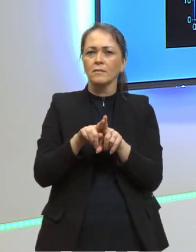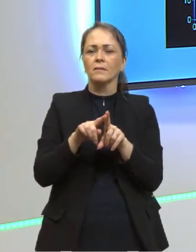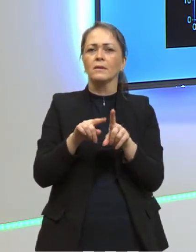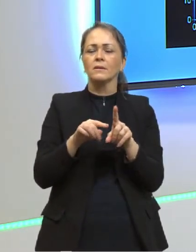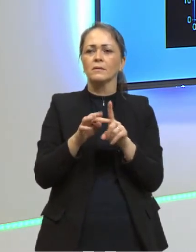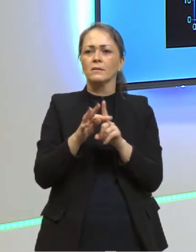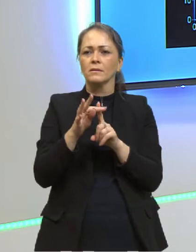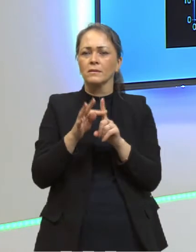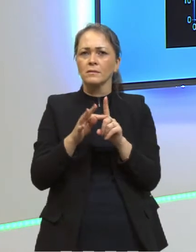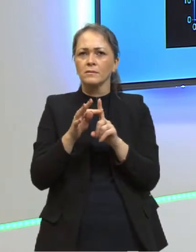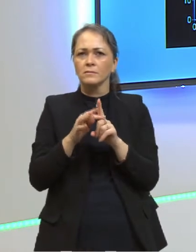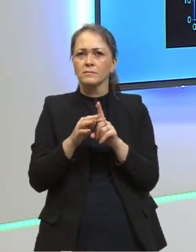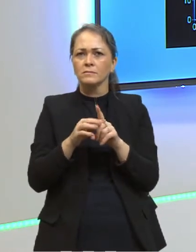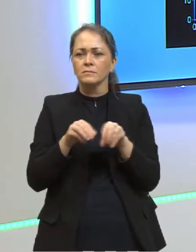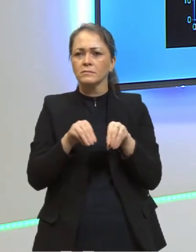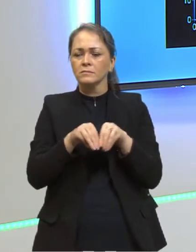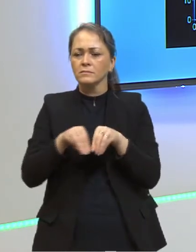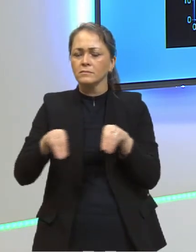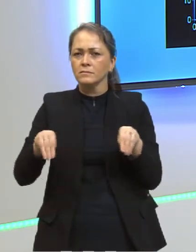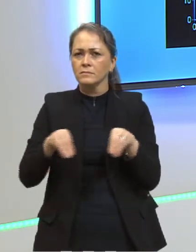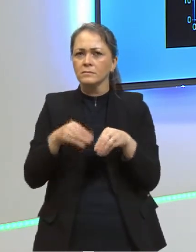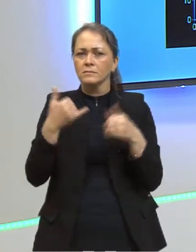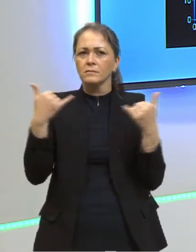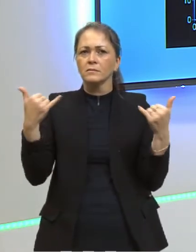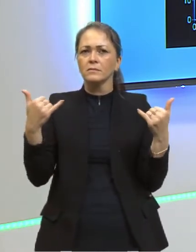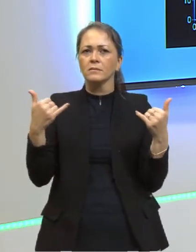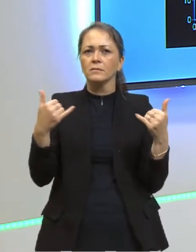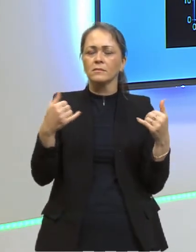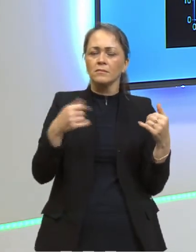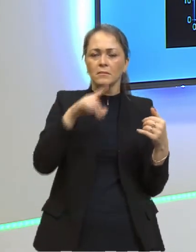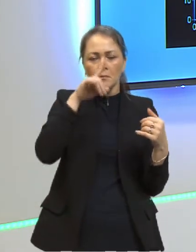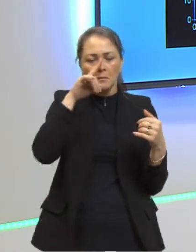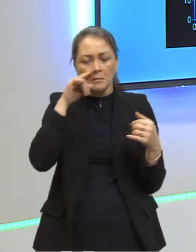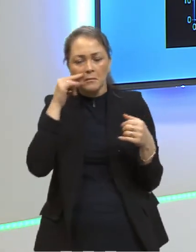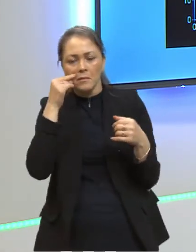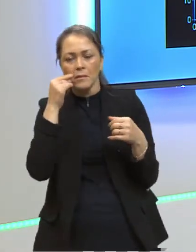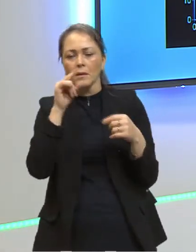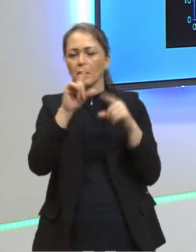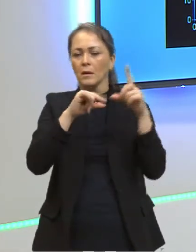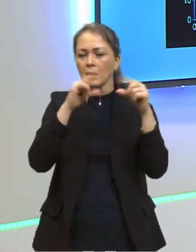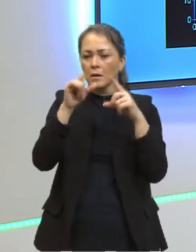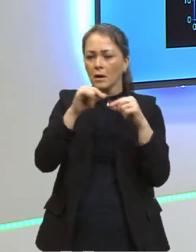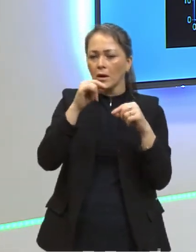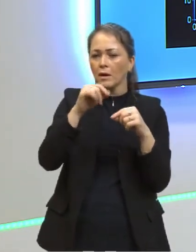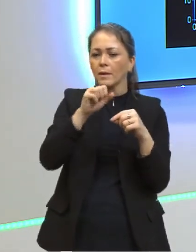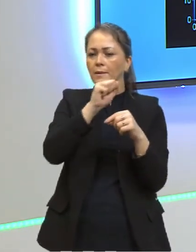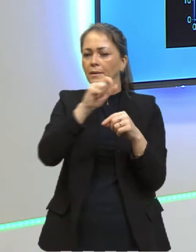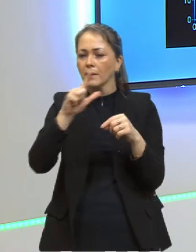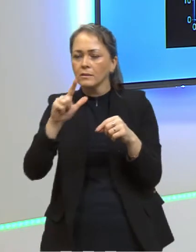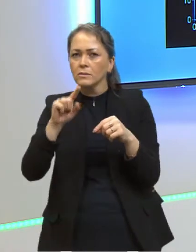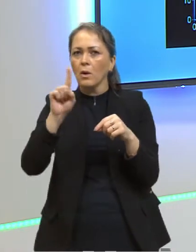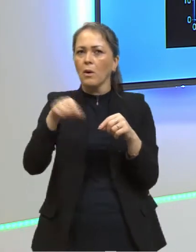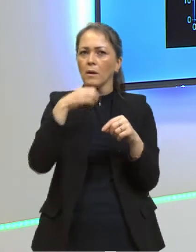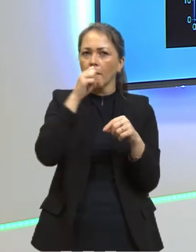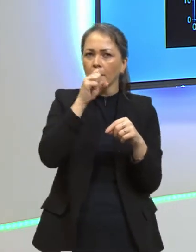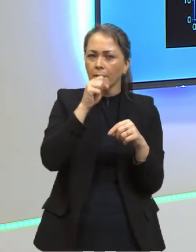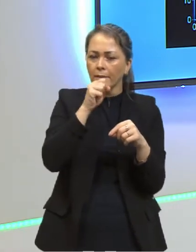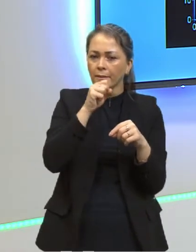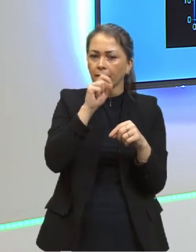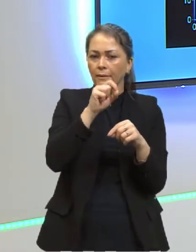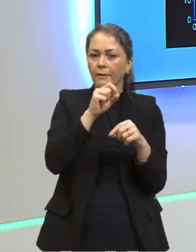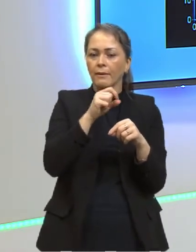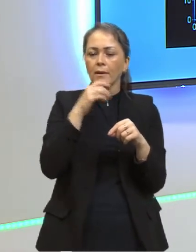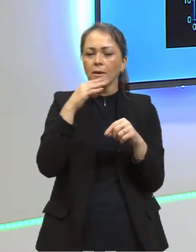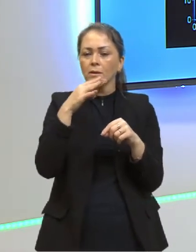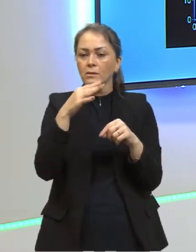Tem uma estrela que é mais azul, a estrela é mais amarela, a estrela é mais laranja, então, essas cores vão me definir a temperatura